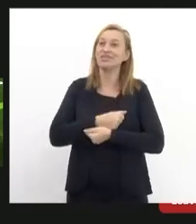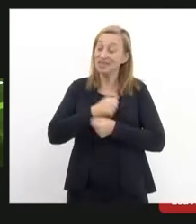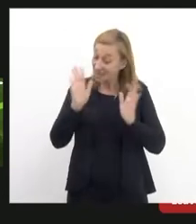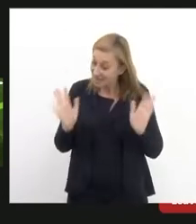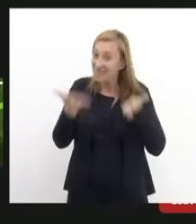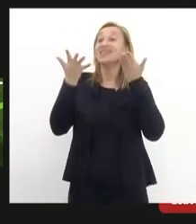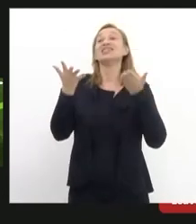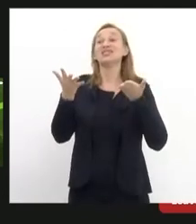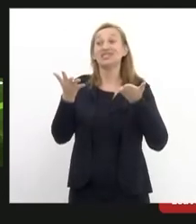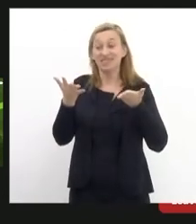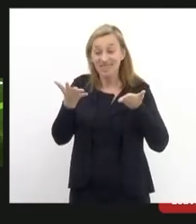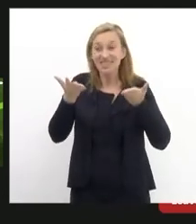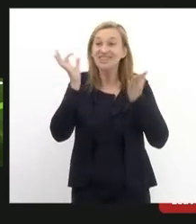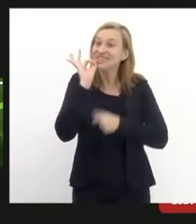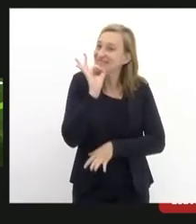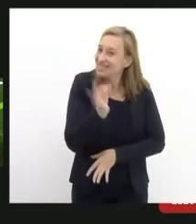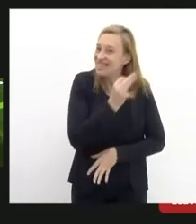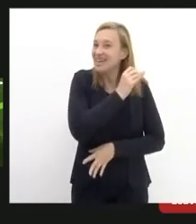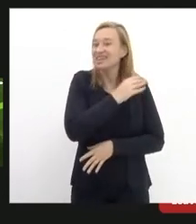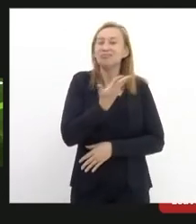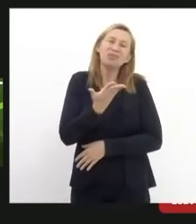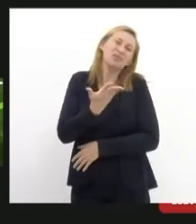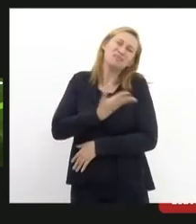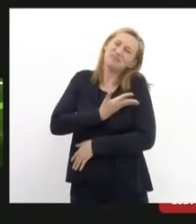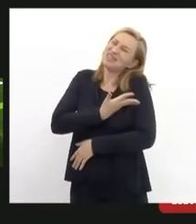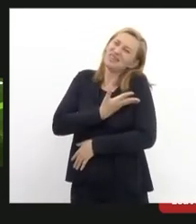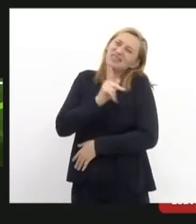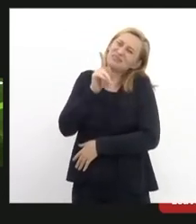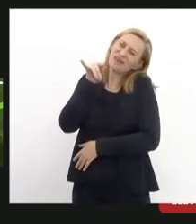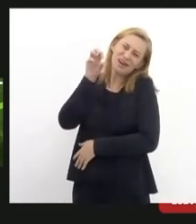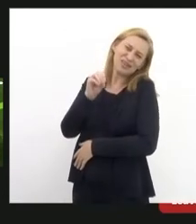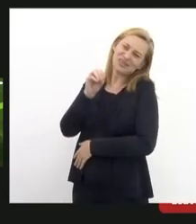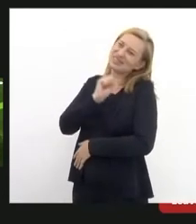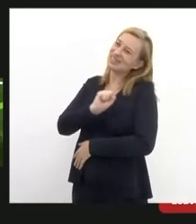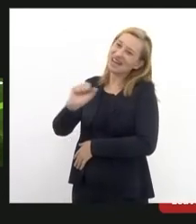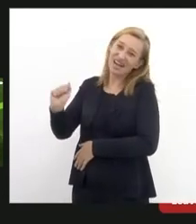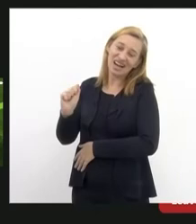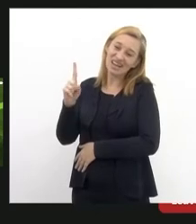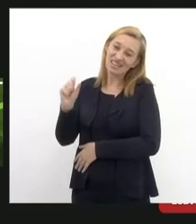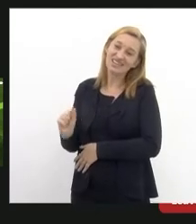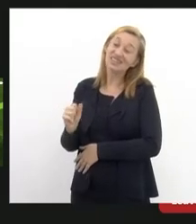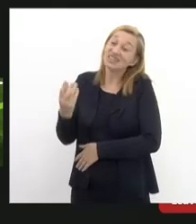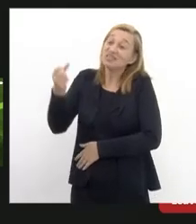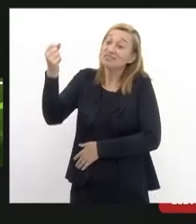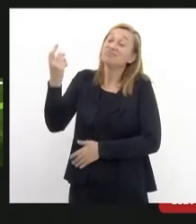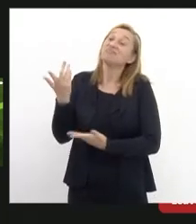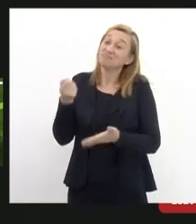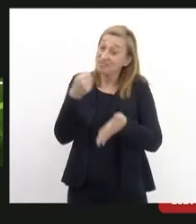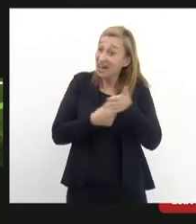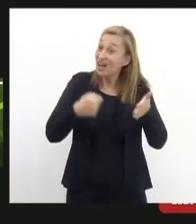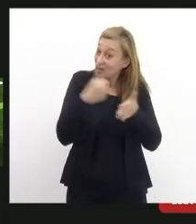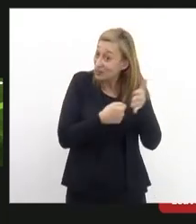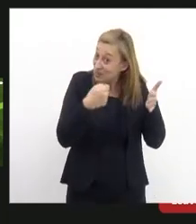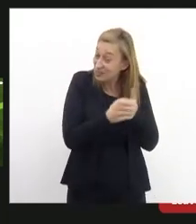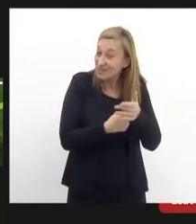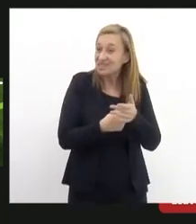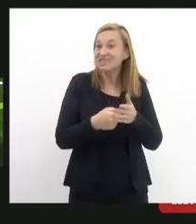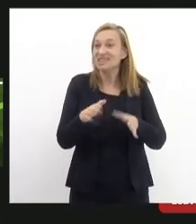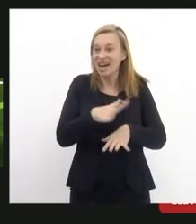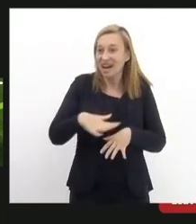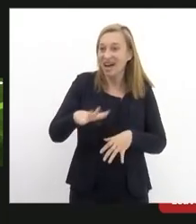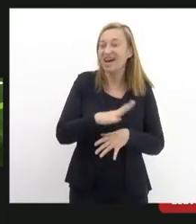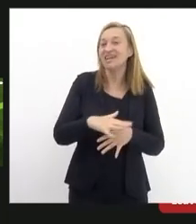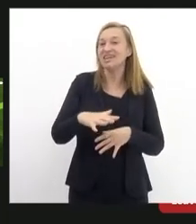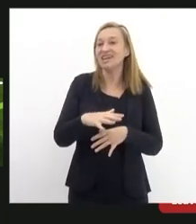estimulante e claro ao meu querido Paulo Saad companheiro inspirador também da luta no campo da arquitetura somos